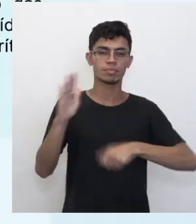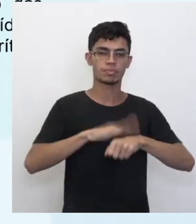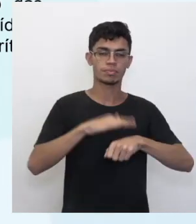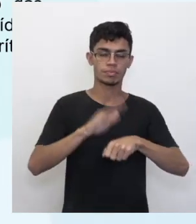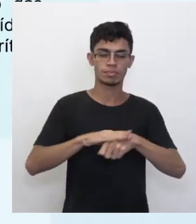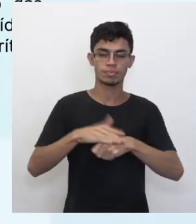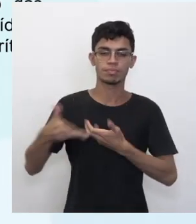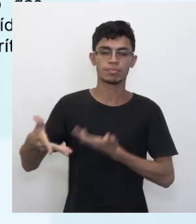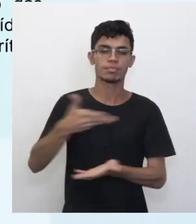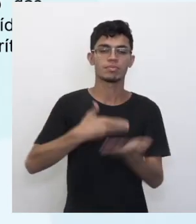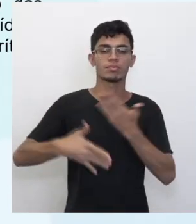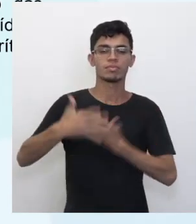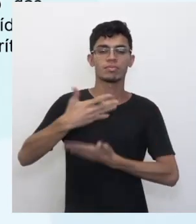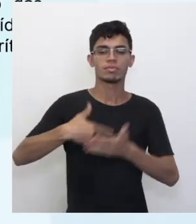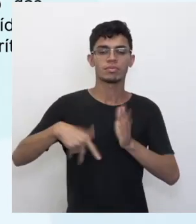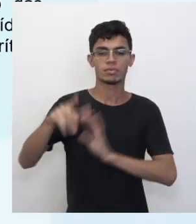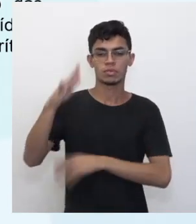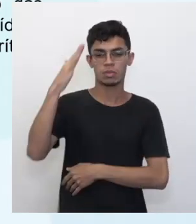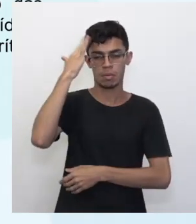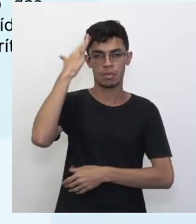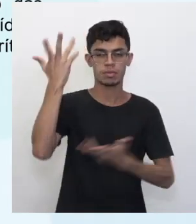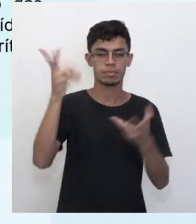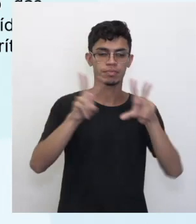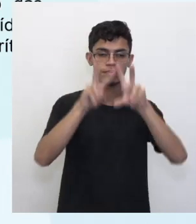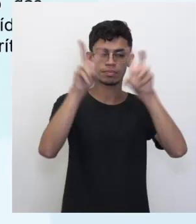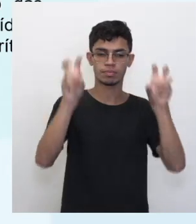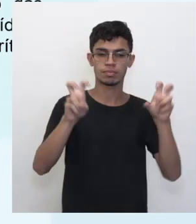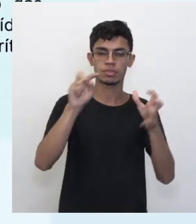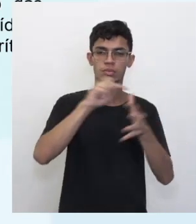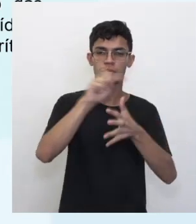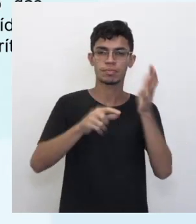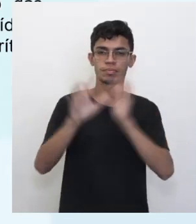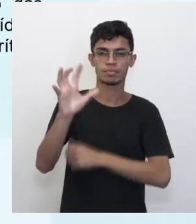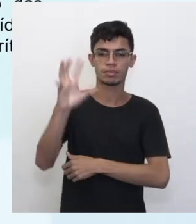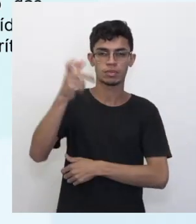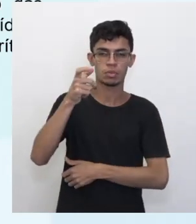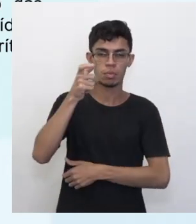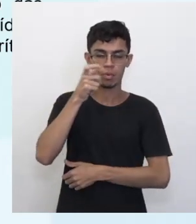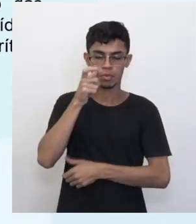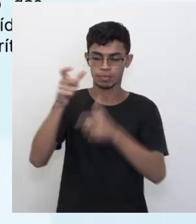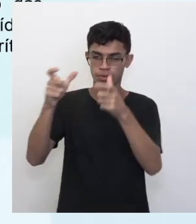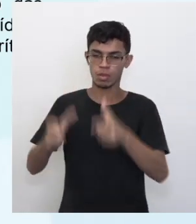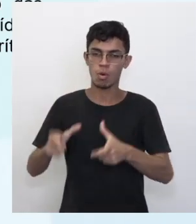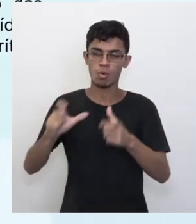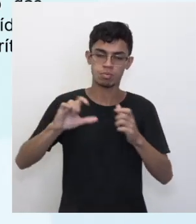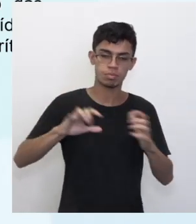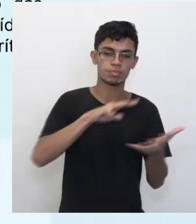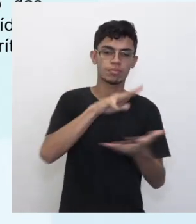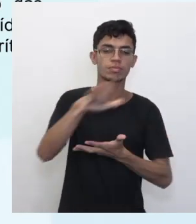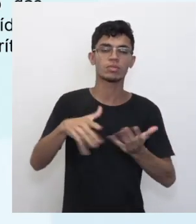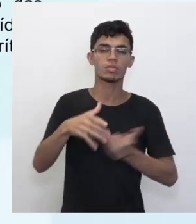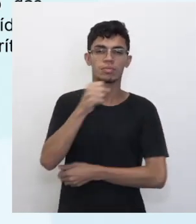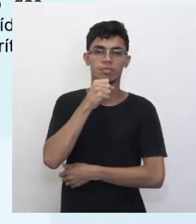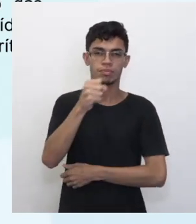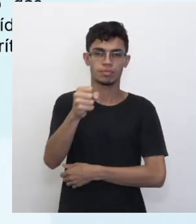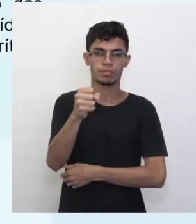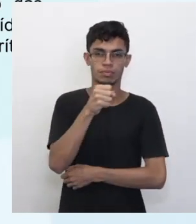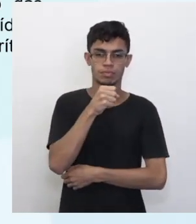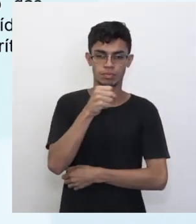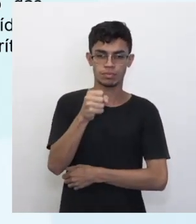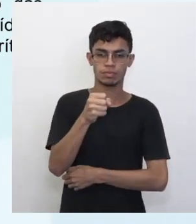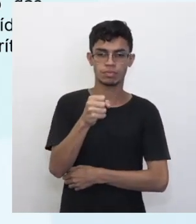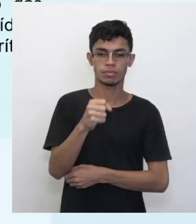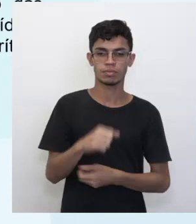socializar, tendo em vista temas e acontecimentos de interesse local ou global, notícias, fotodenúncias, fotorreportagens,